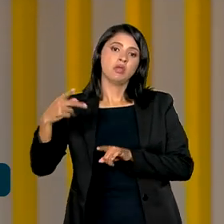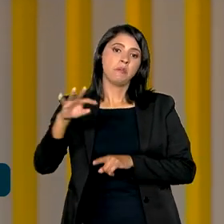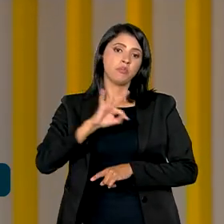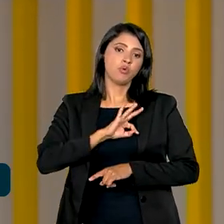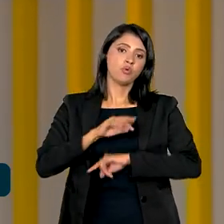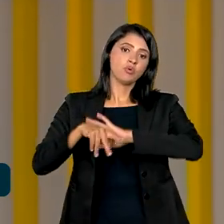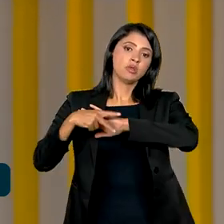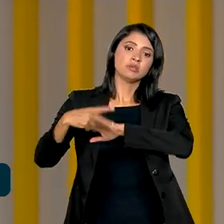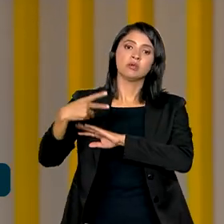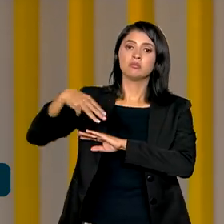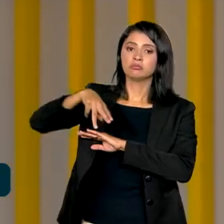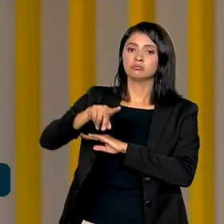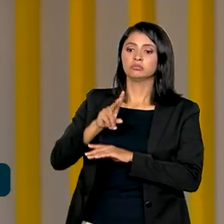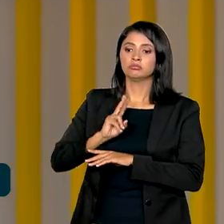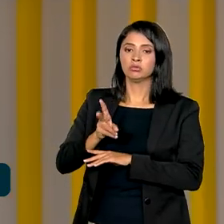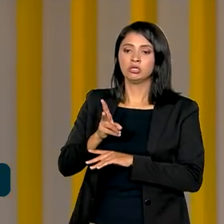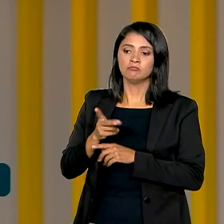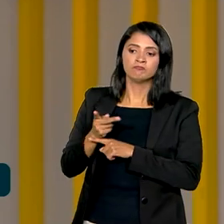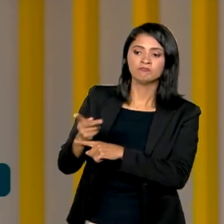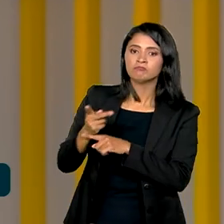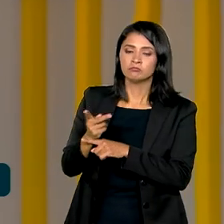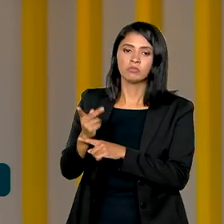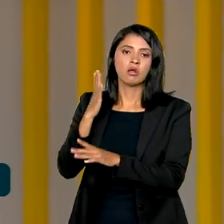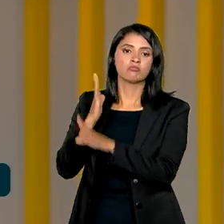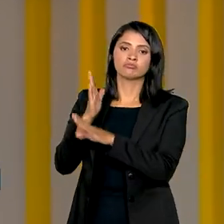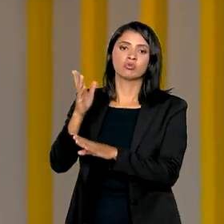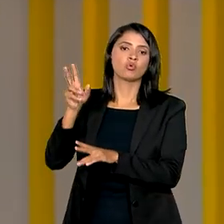locais que atuam na operação de recaptura dos detentos.